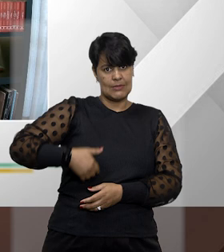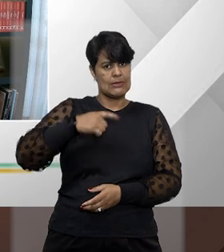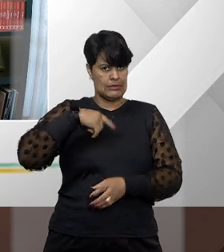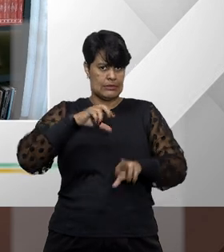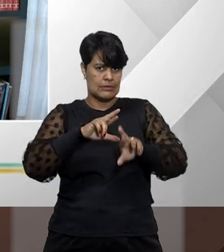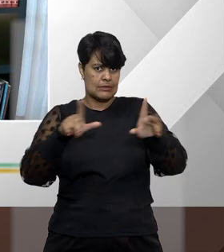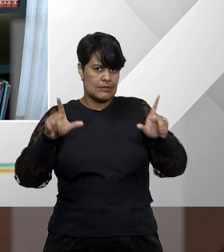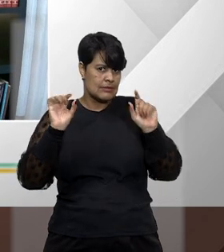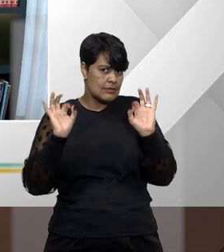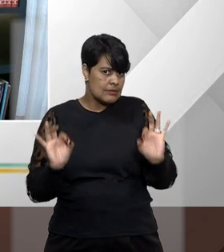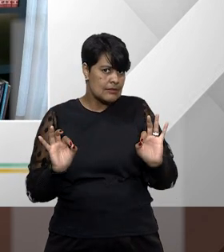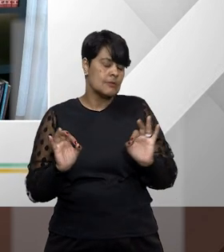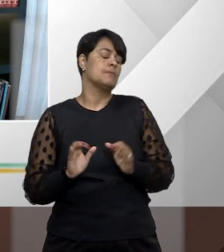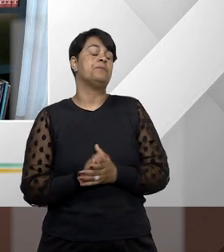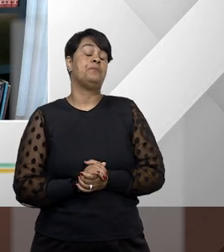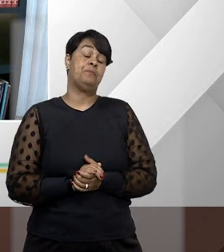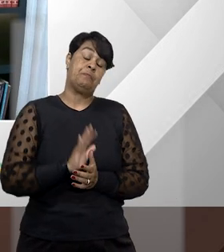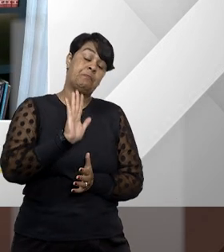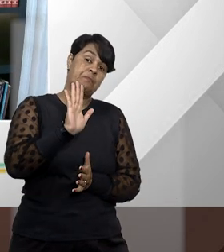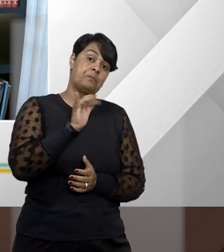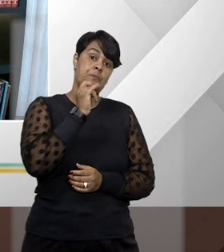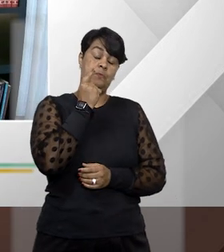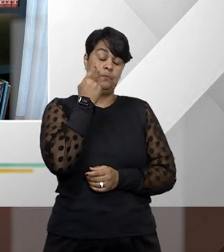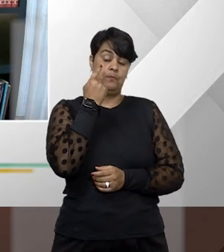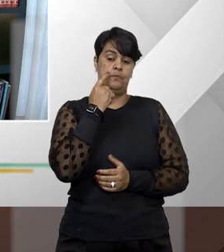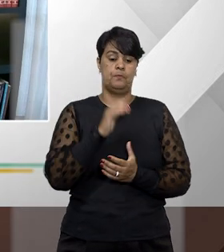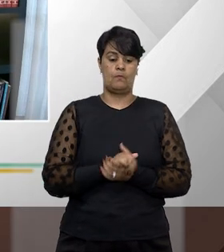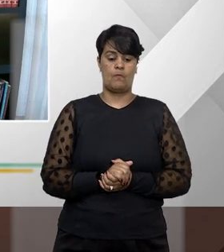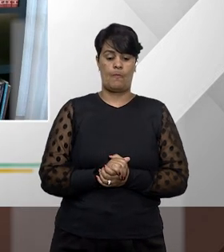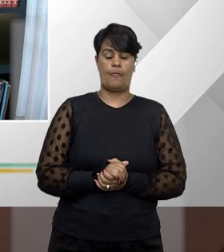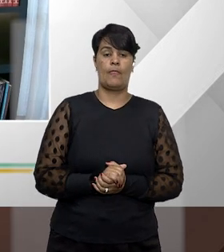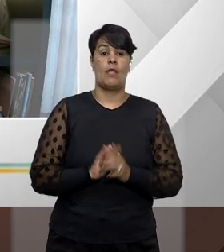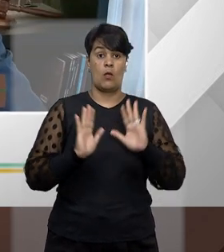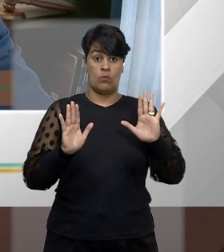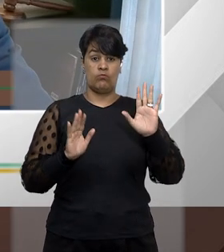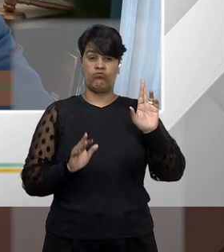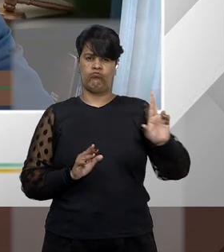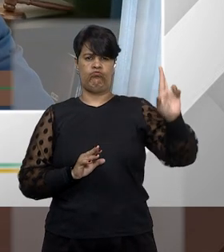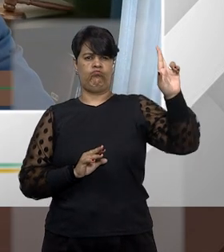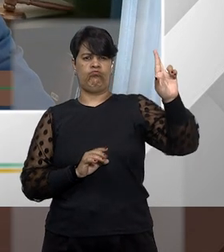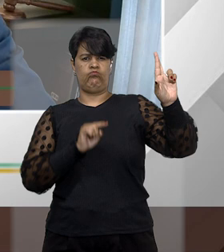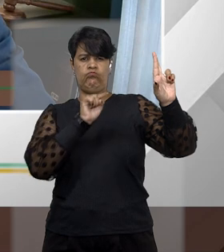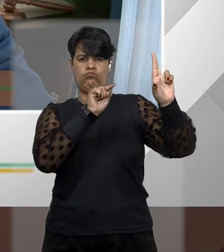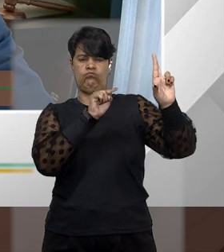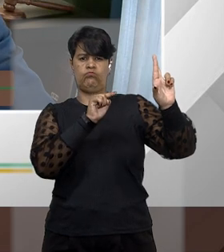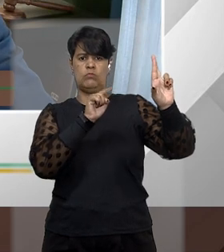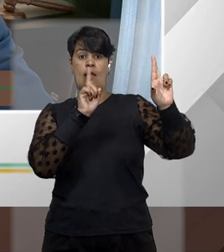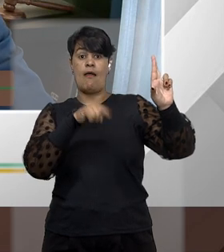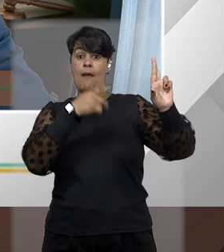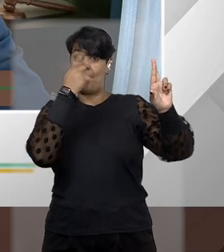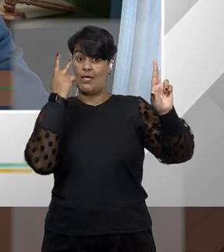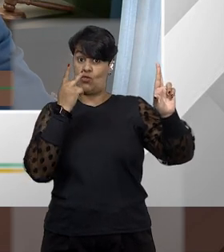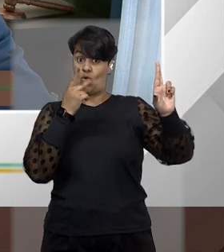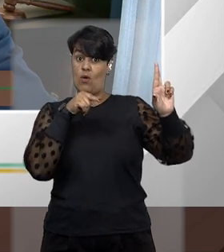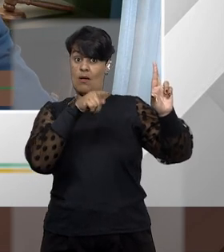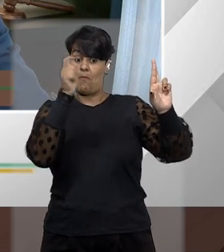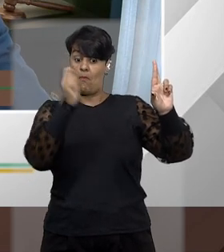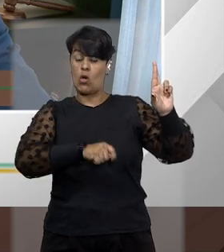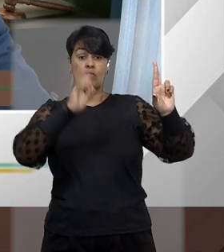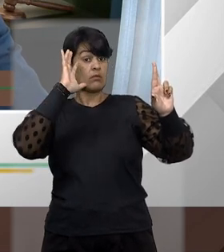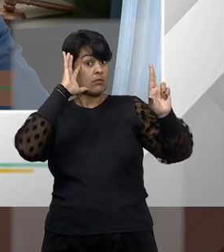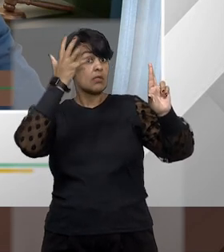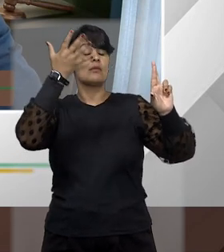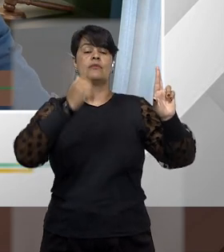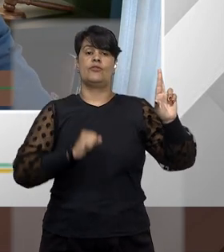Sim. Vamos lá. Quanto à primeira pergunta, a autoridade é aquele agente público com poder de